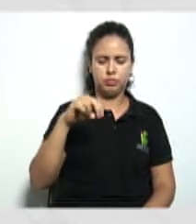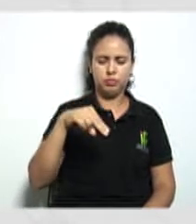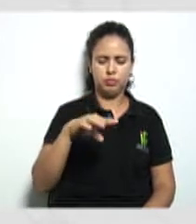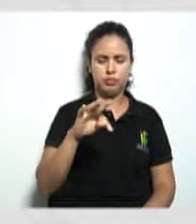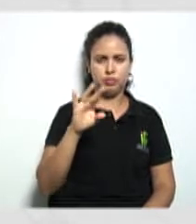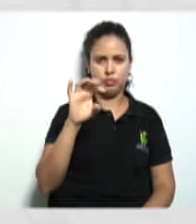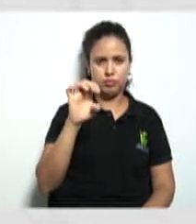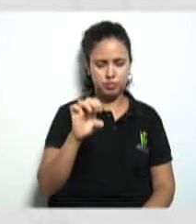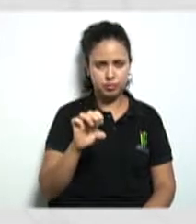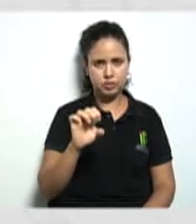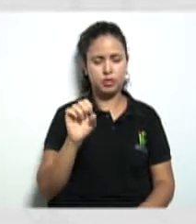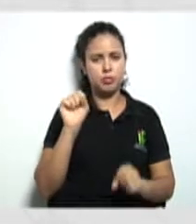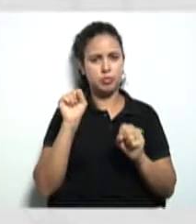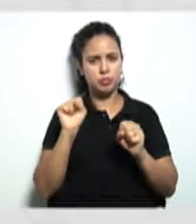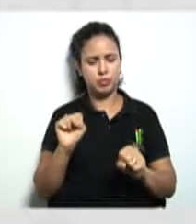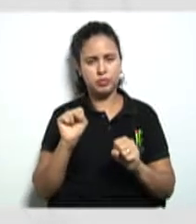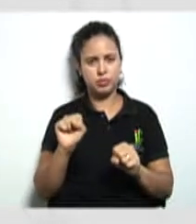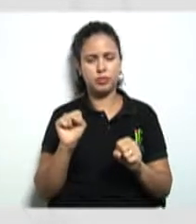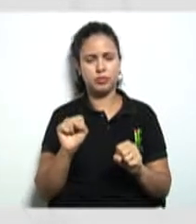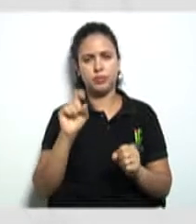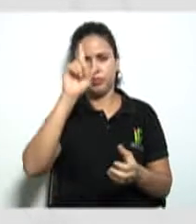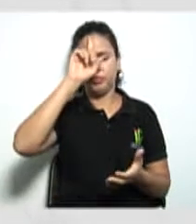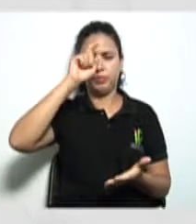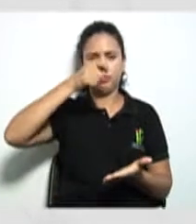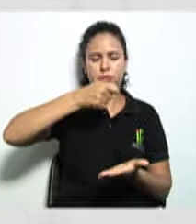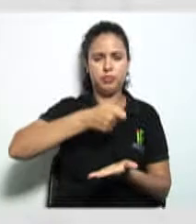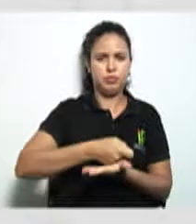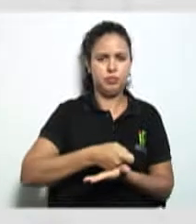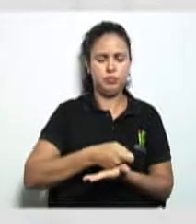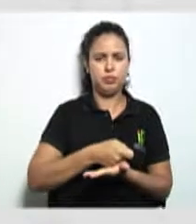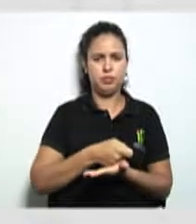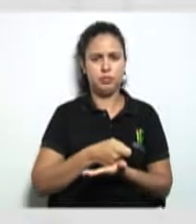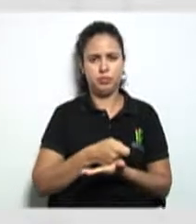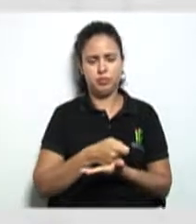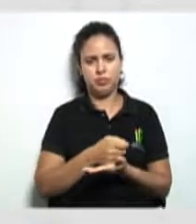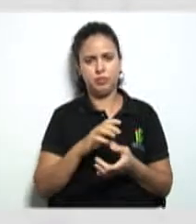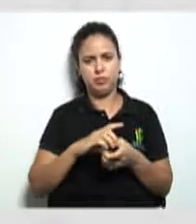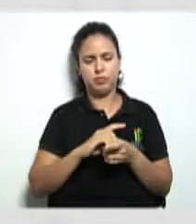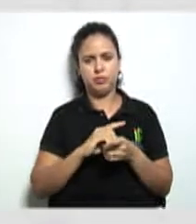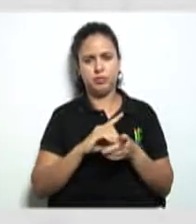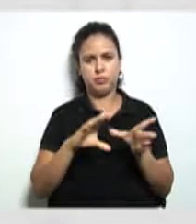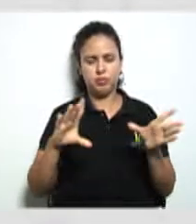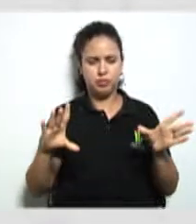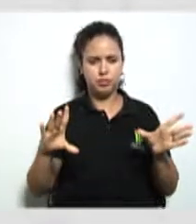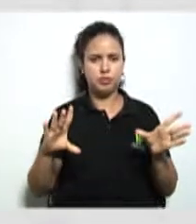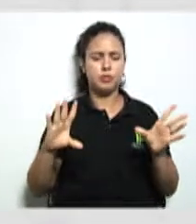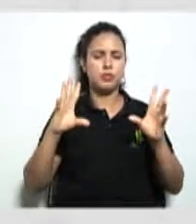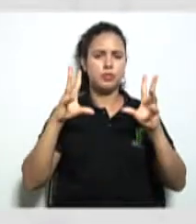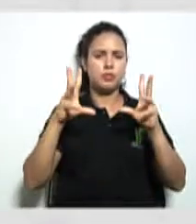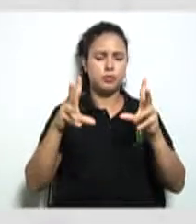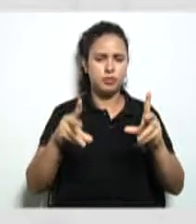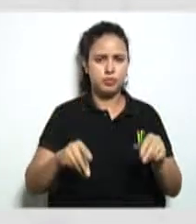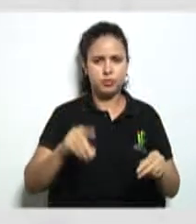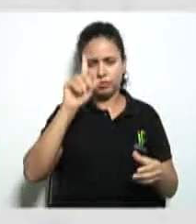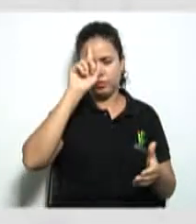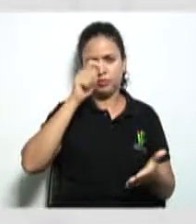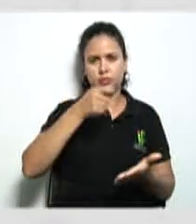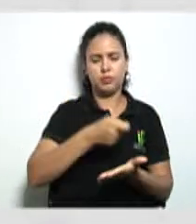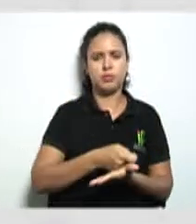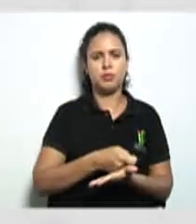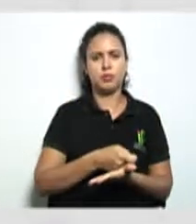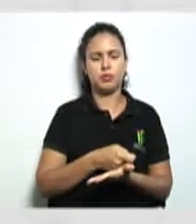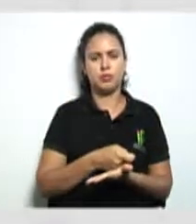Eles poderão decidir de forma democrática aqui todas as decisões dentro de uma